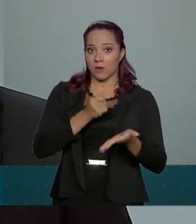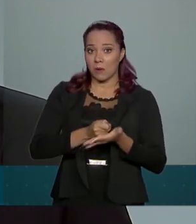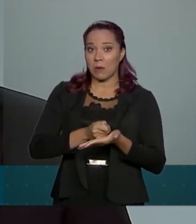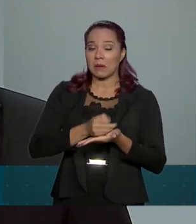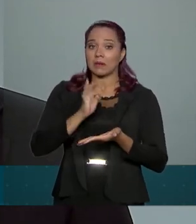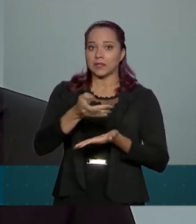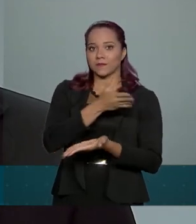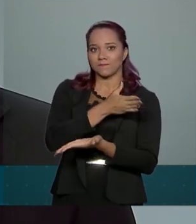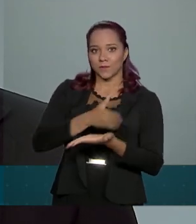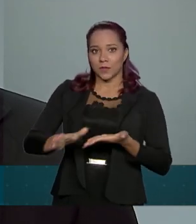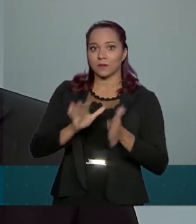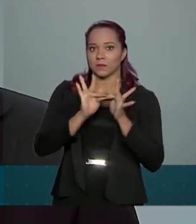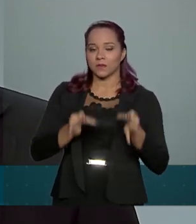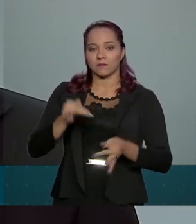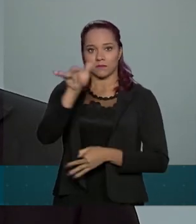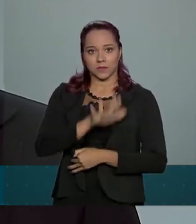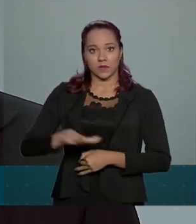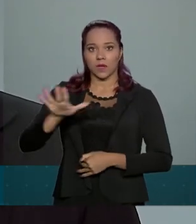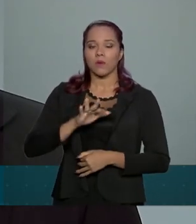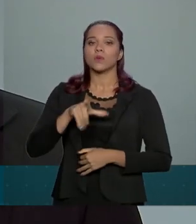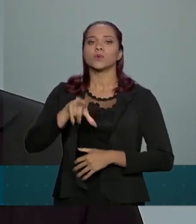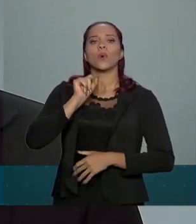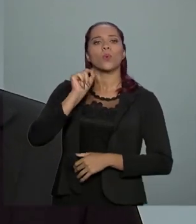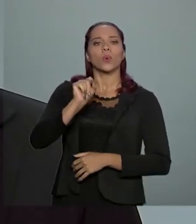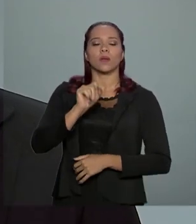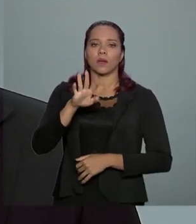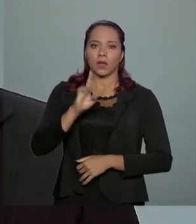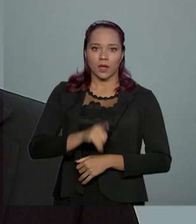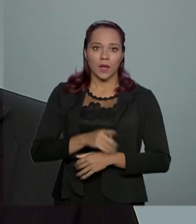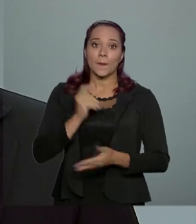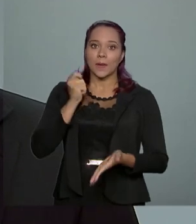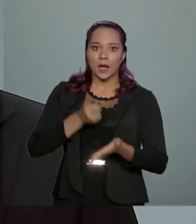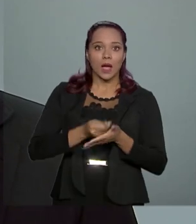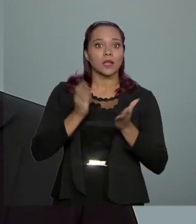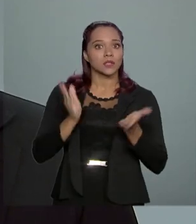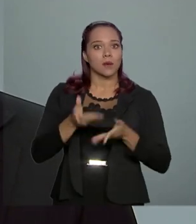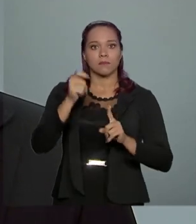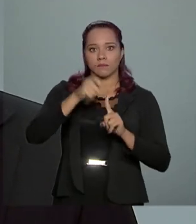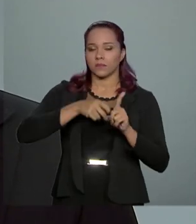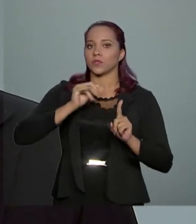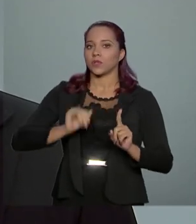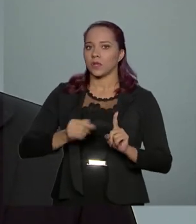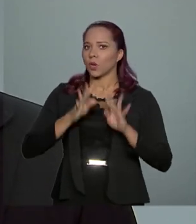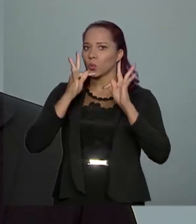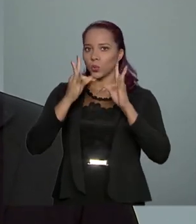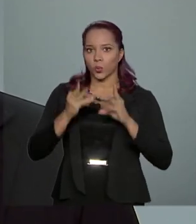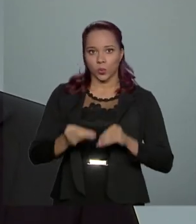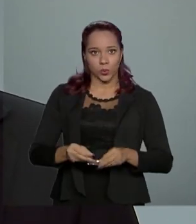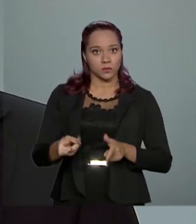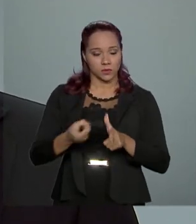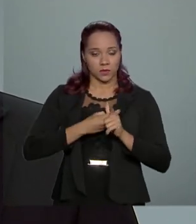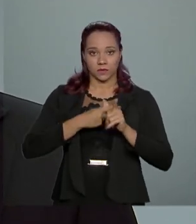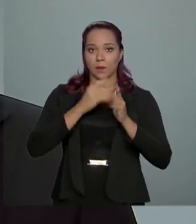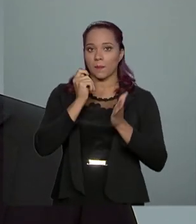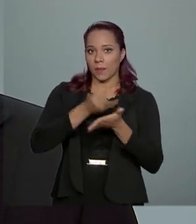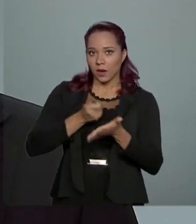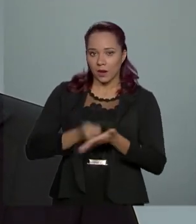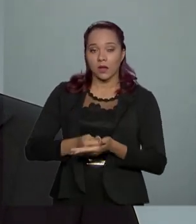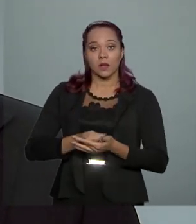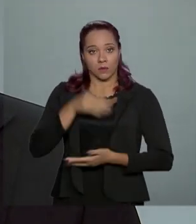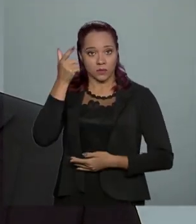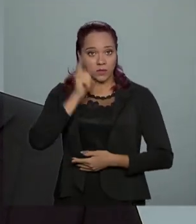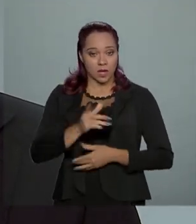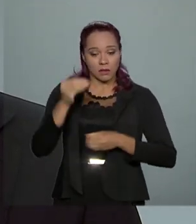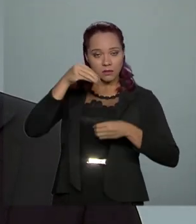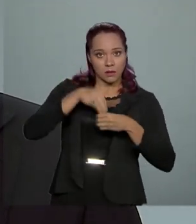excluídos do Simples Nacional, a opção é regularizar ainda em janeiro todos os seus débitos, para que possam,